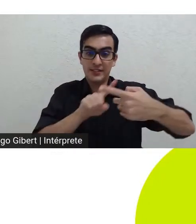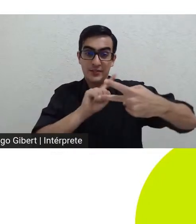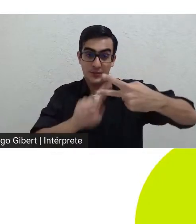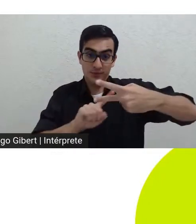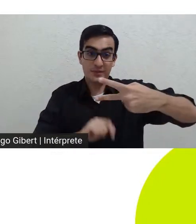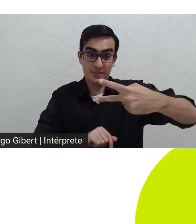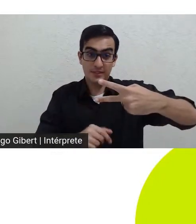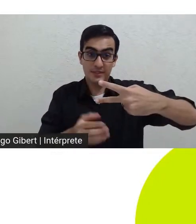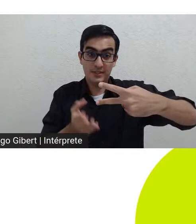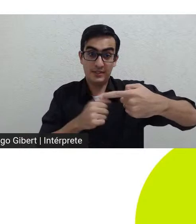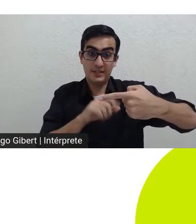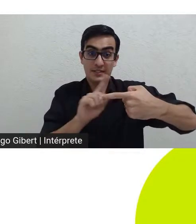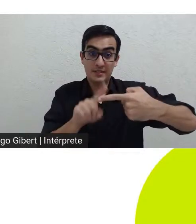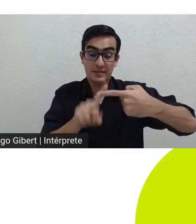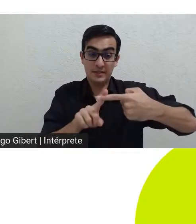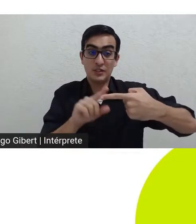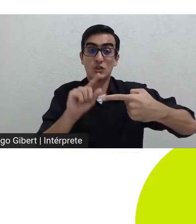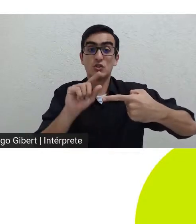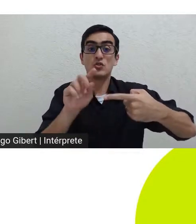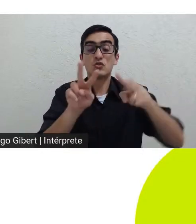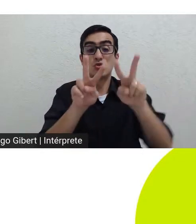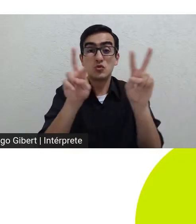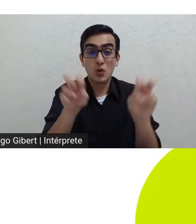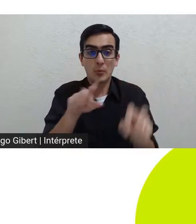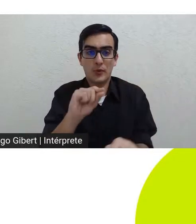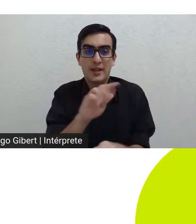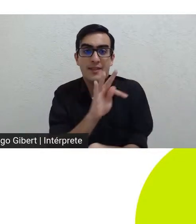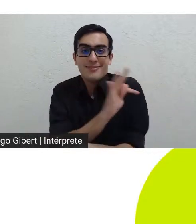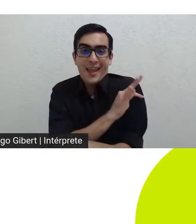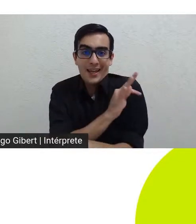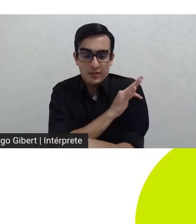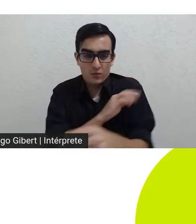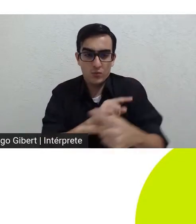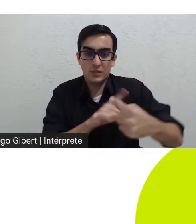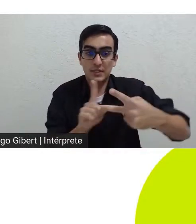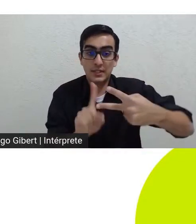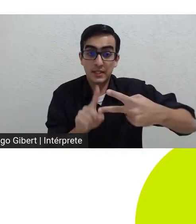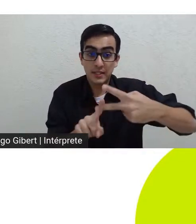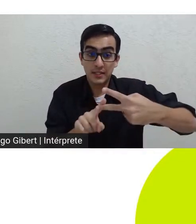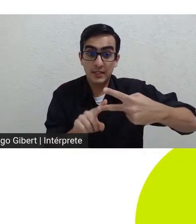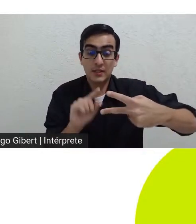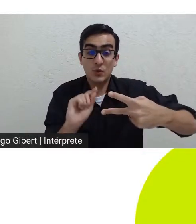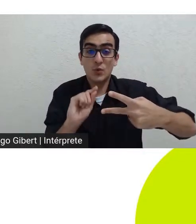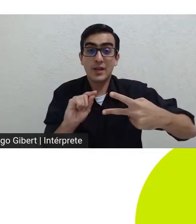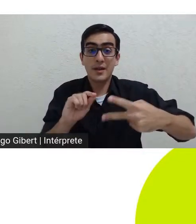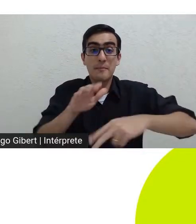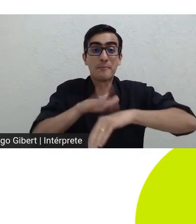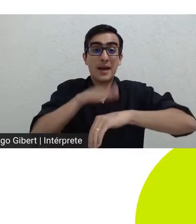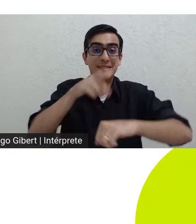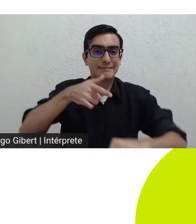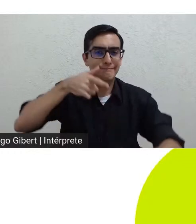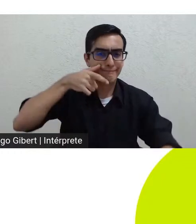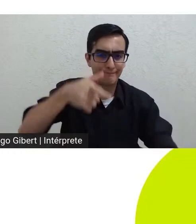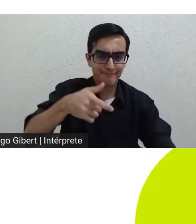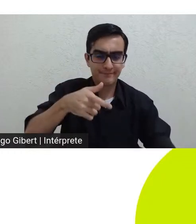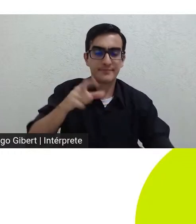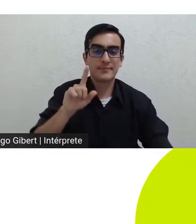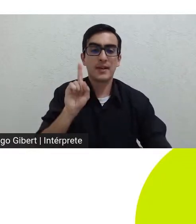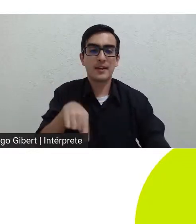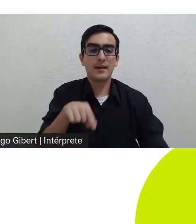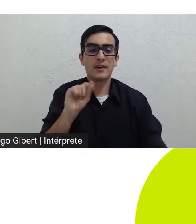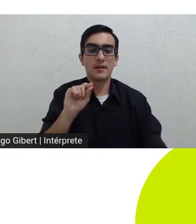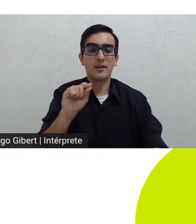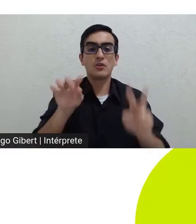lugar uma apreciação estética sobre o filme e em segundo lugar a parte que mais me interessa que é uma dimensão